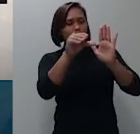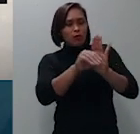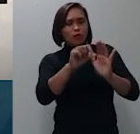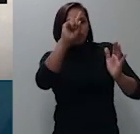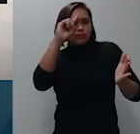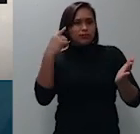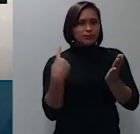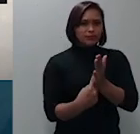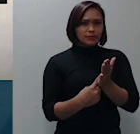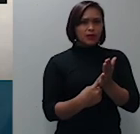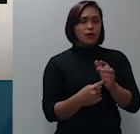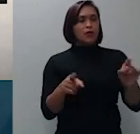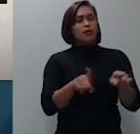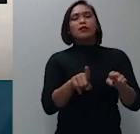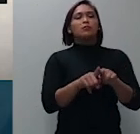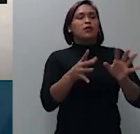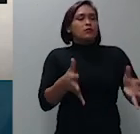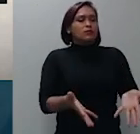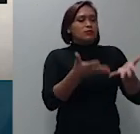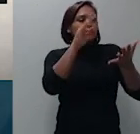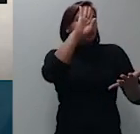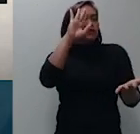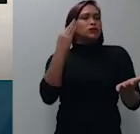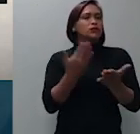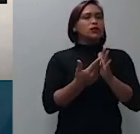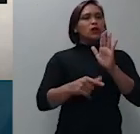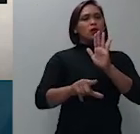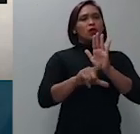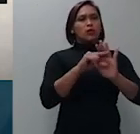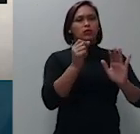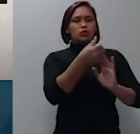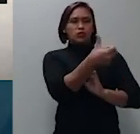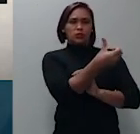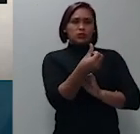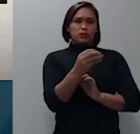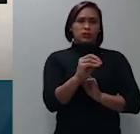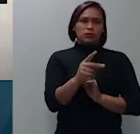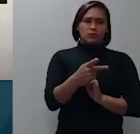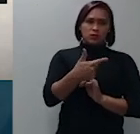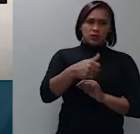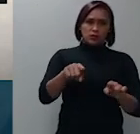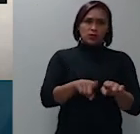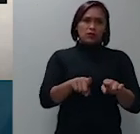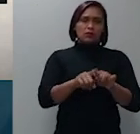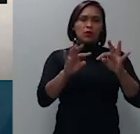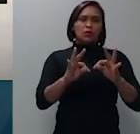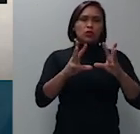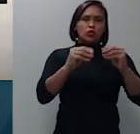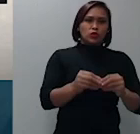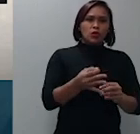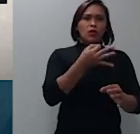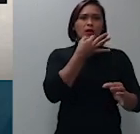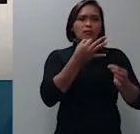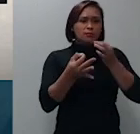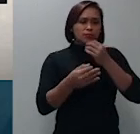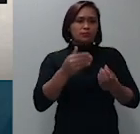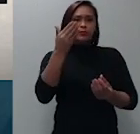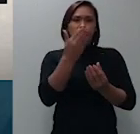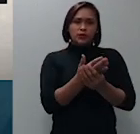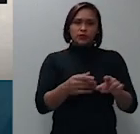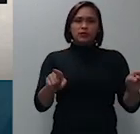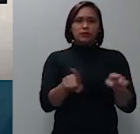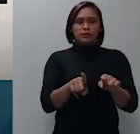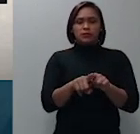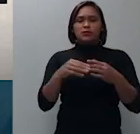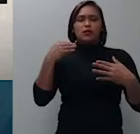tal perspectiva o artigo 6º do CPC preconiza que todos os sujeitos do processo inclusive o juiz devem